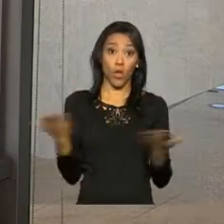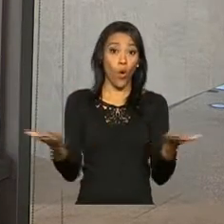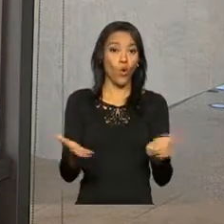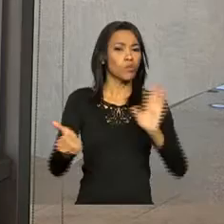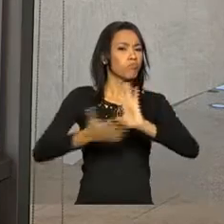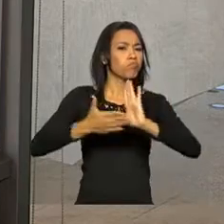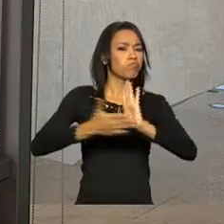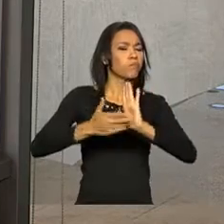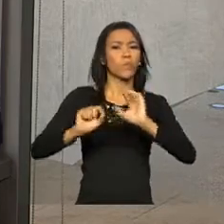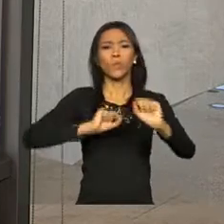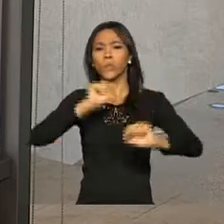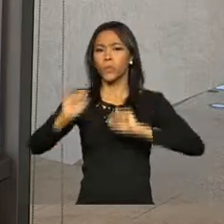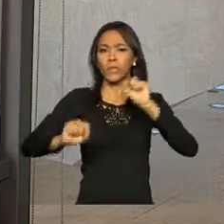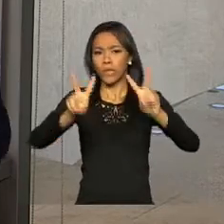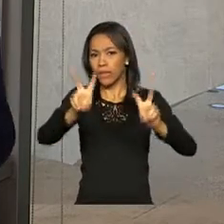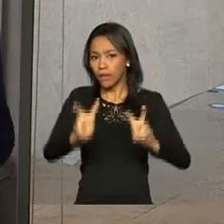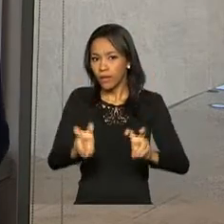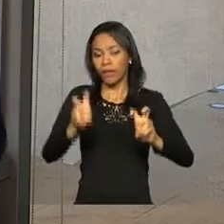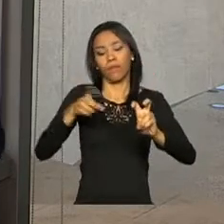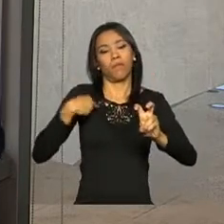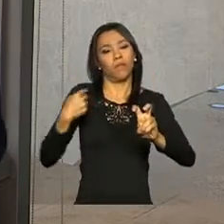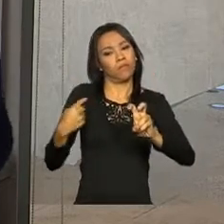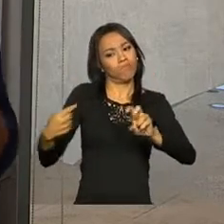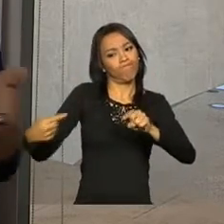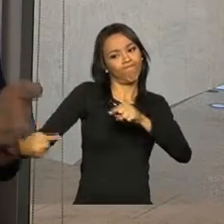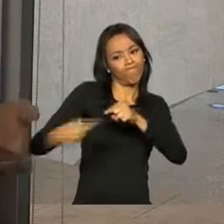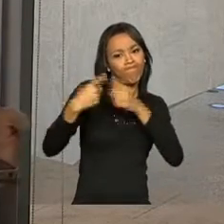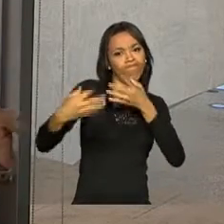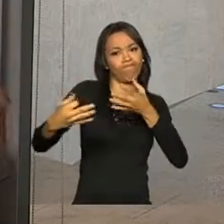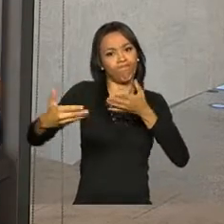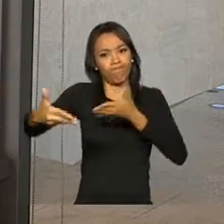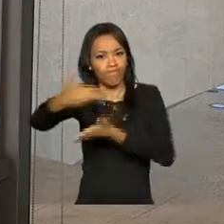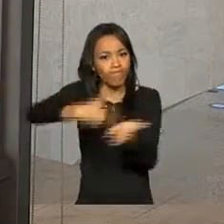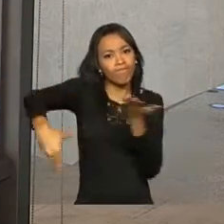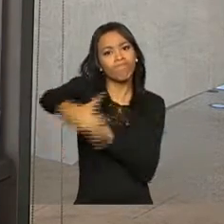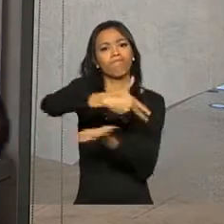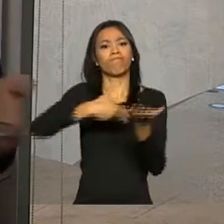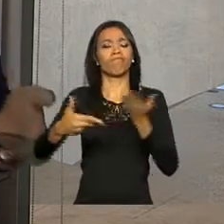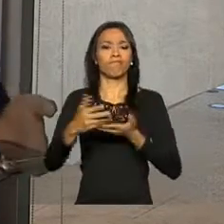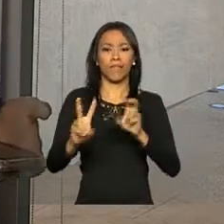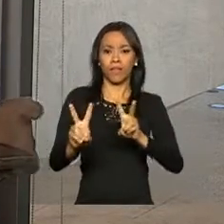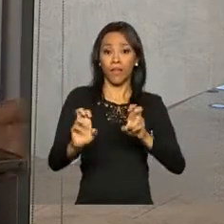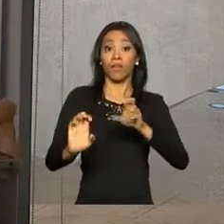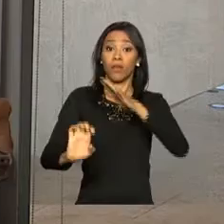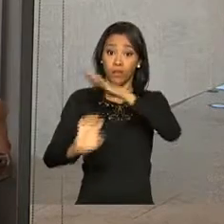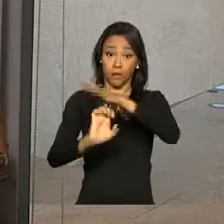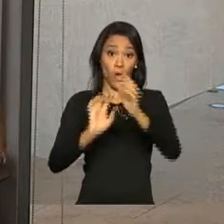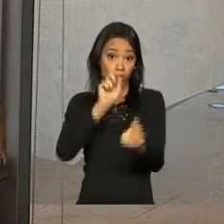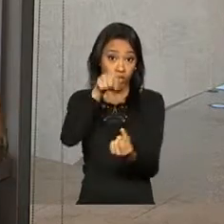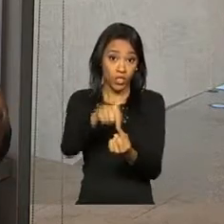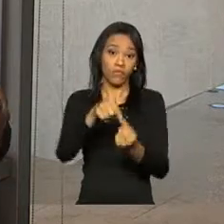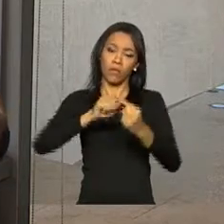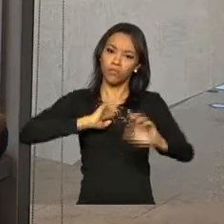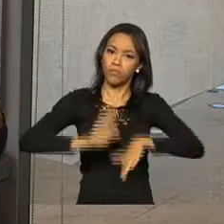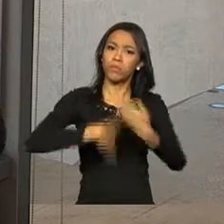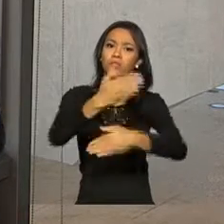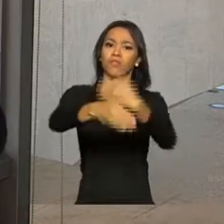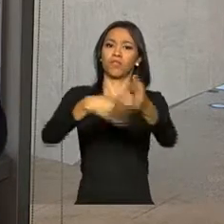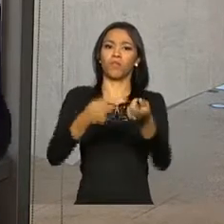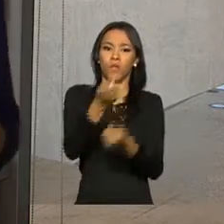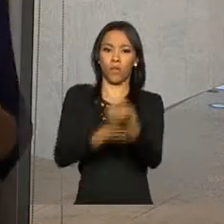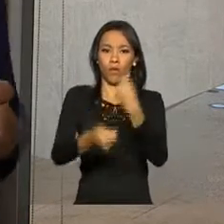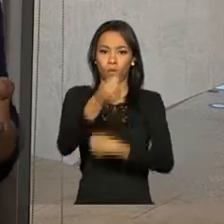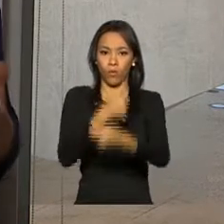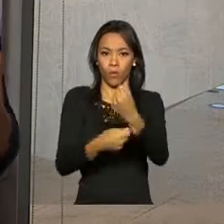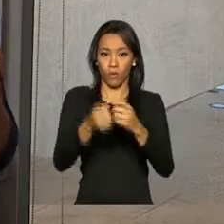analisadas propostas de um acordo entre trabalhadores e empresários voltadas para o crescimento econômico. Bom, de